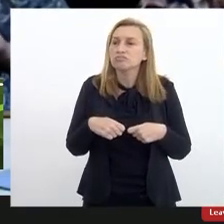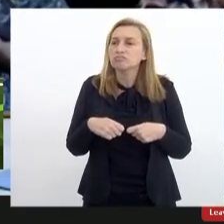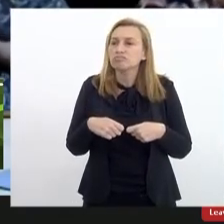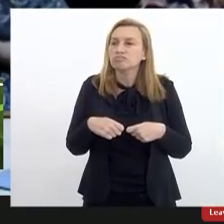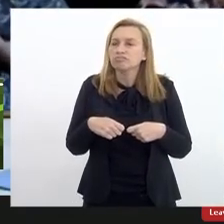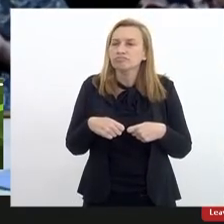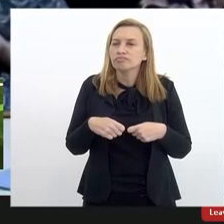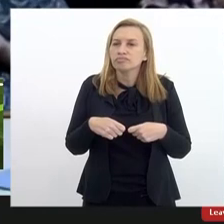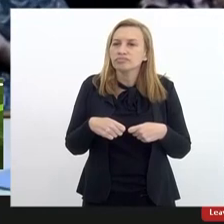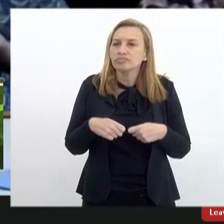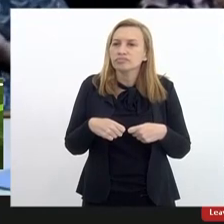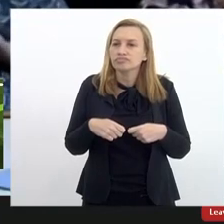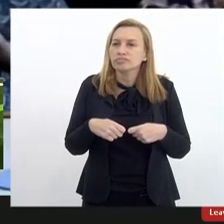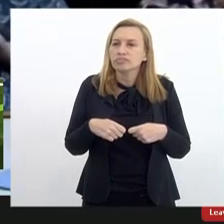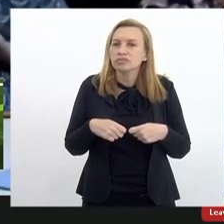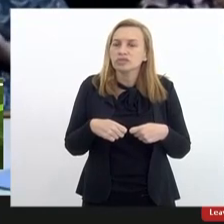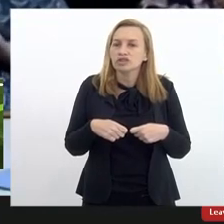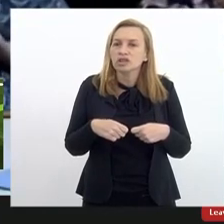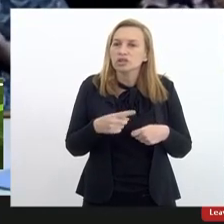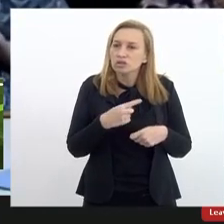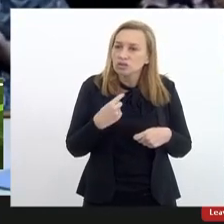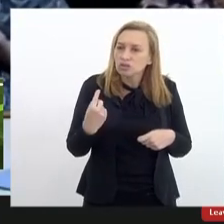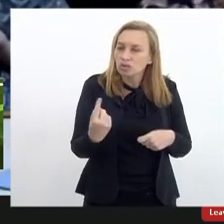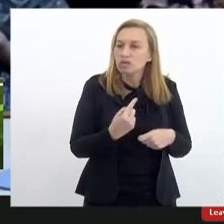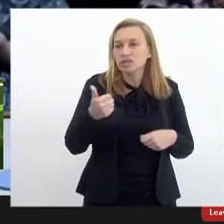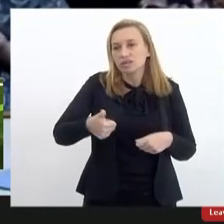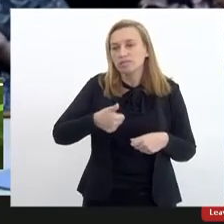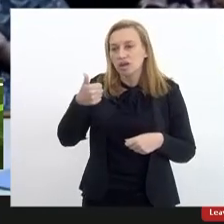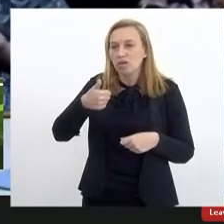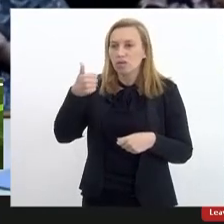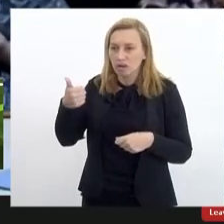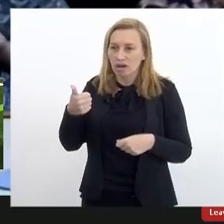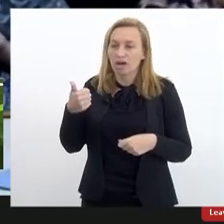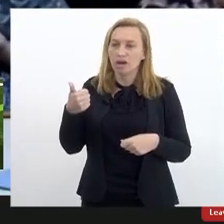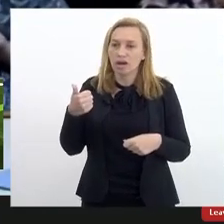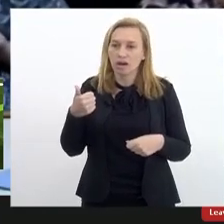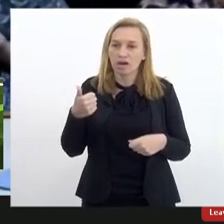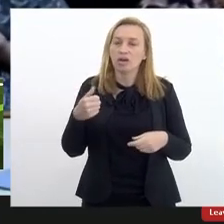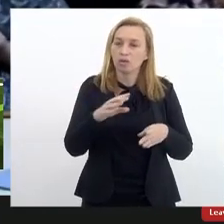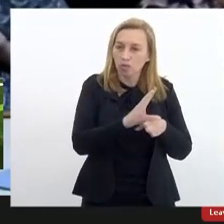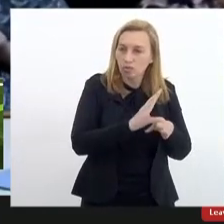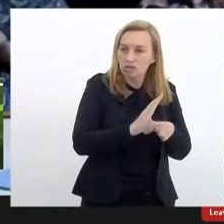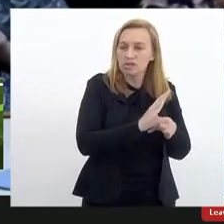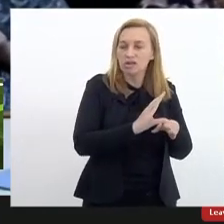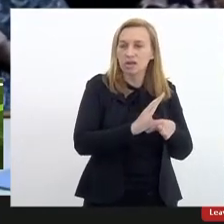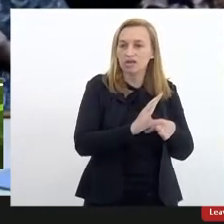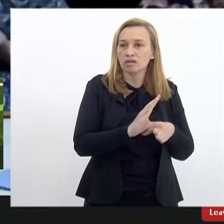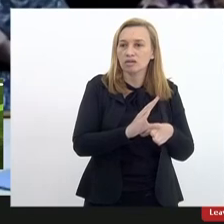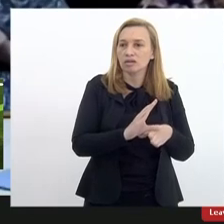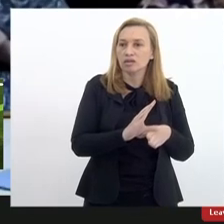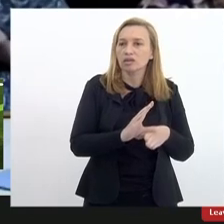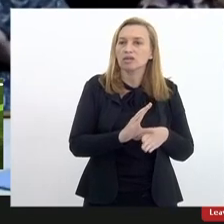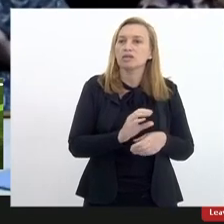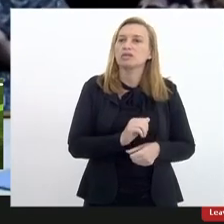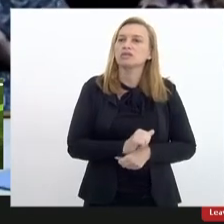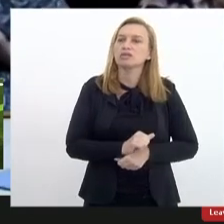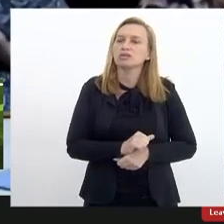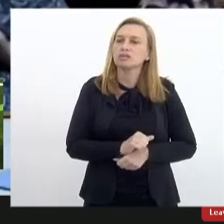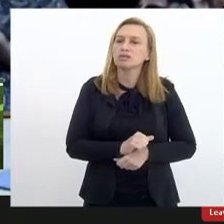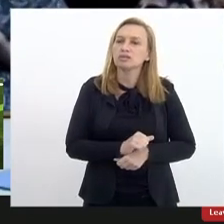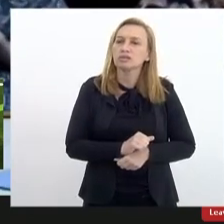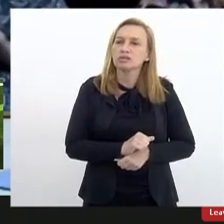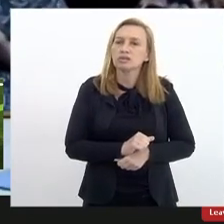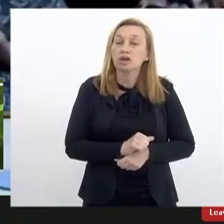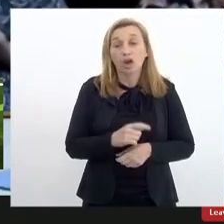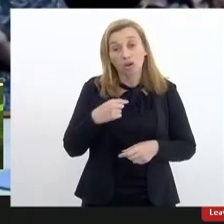tanto sua quanto nossa de melhorar as condições desse conselho né fiquei